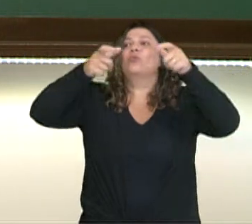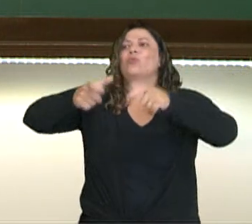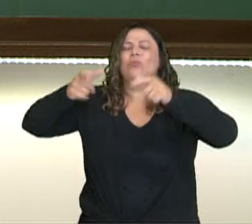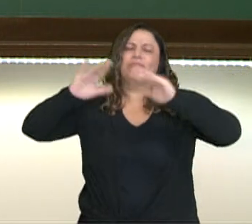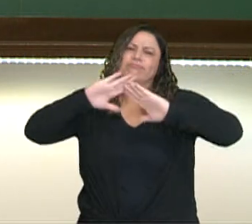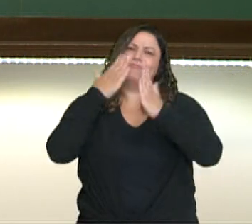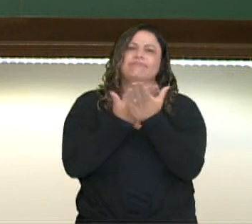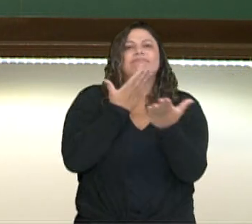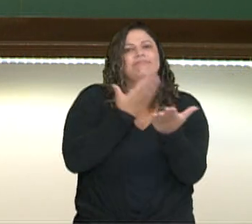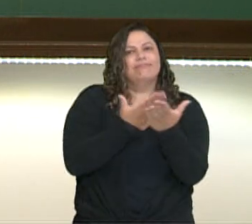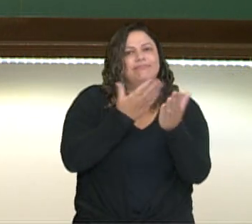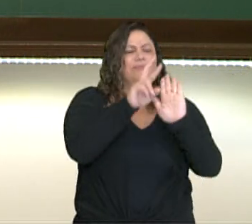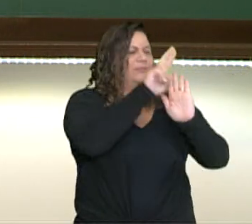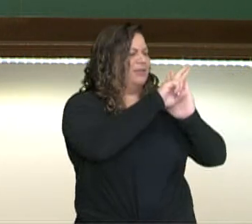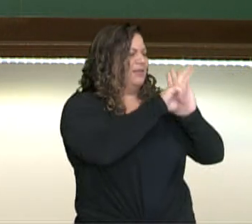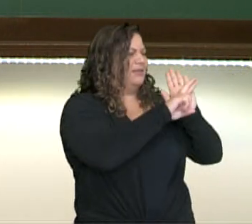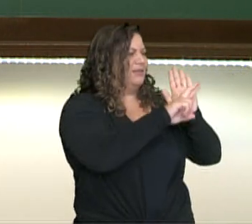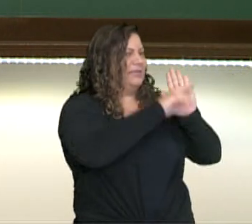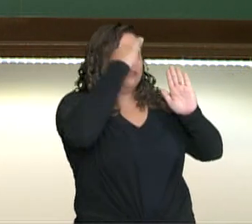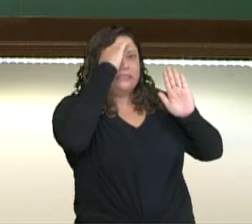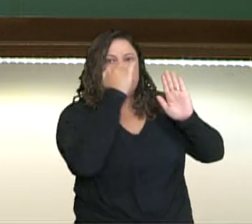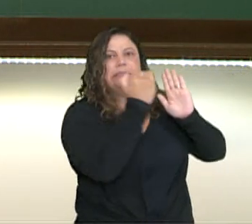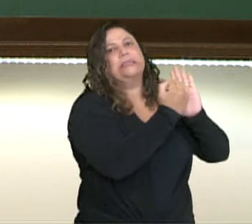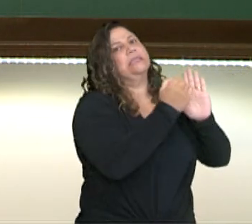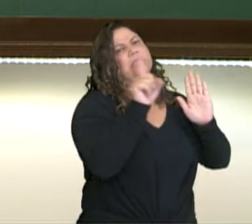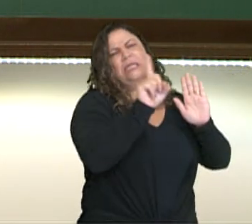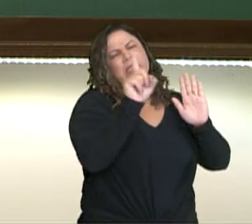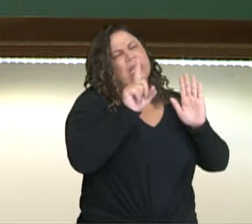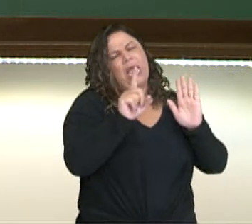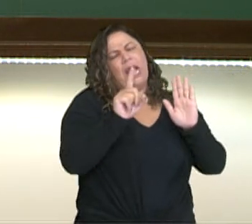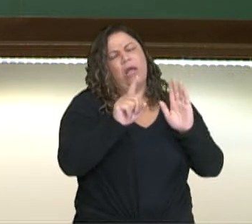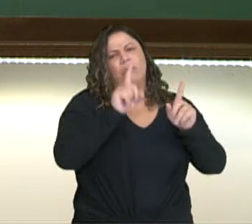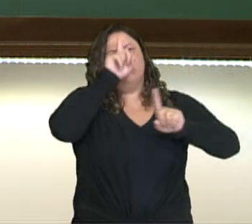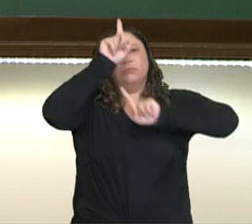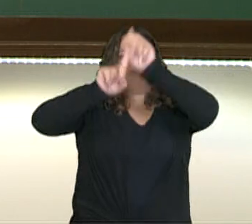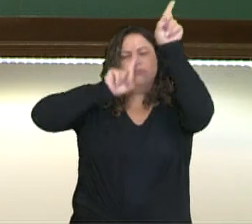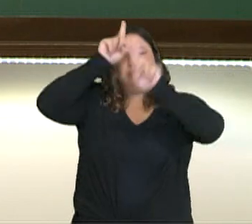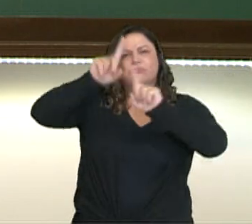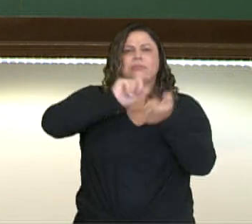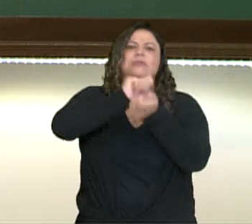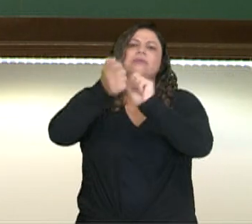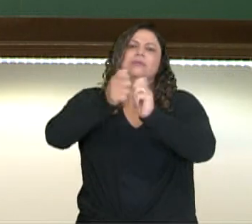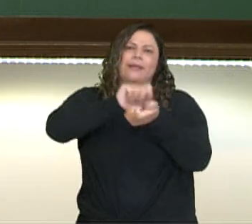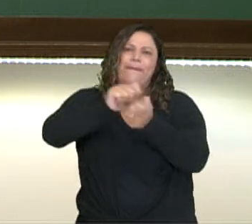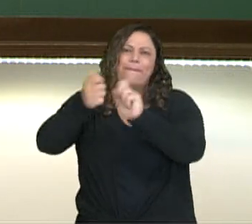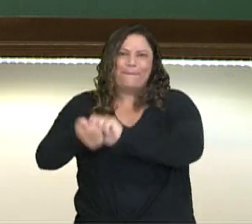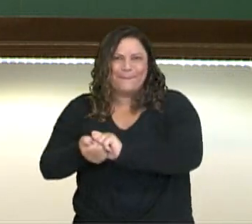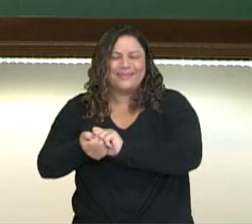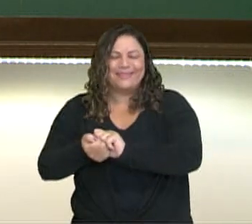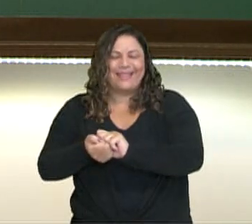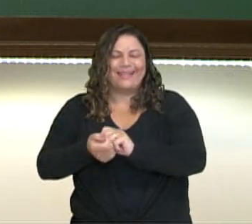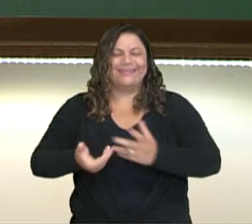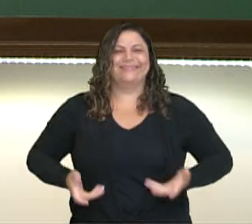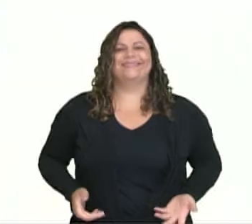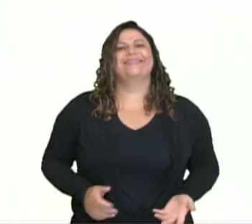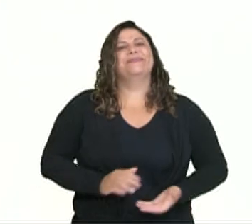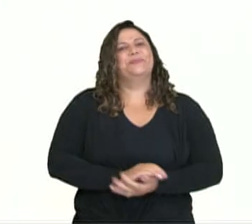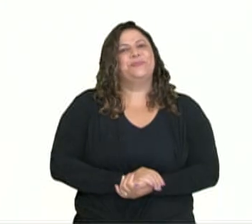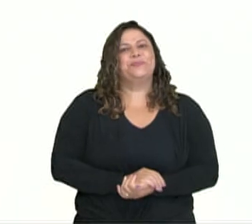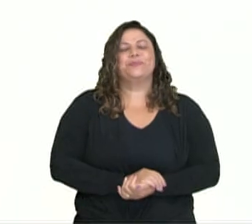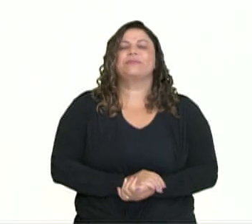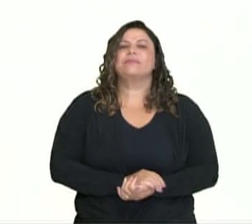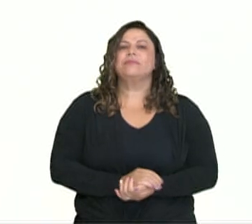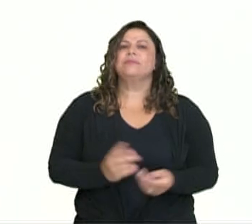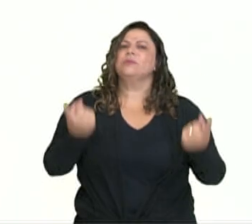então as regras não precisam ser tão rígidas, elas podem ser criadas e recriadas pelos seus praticantes. Os